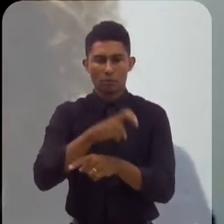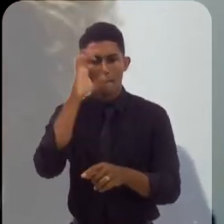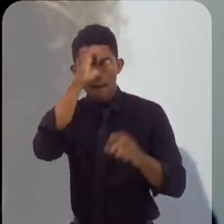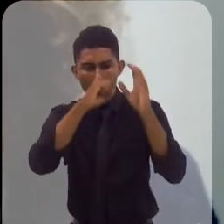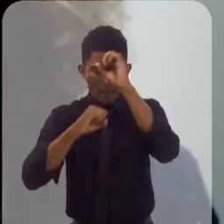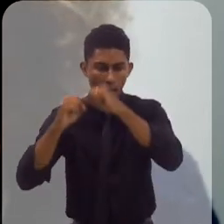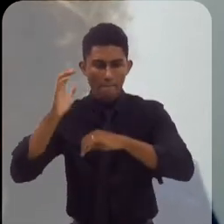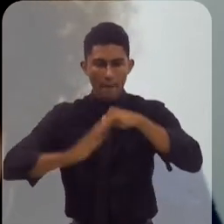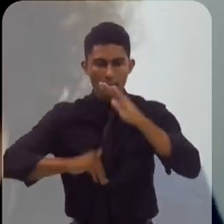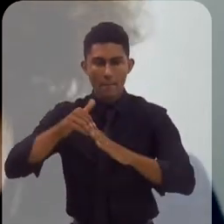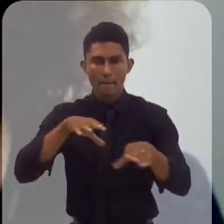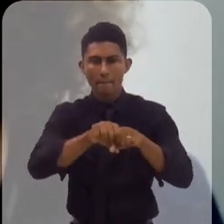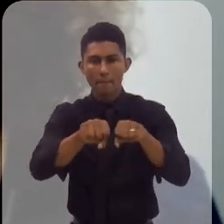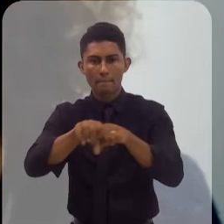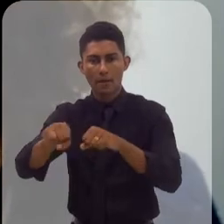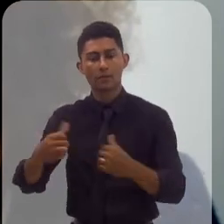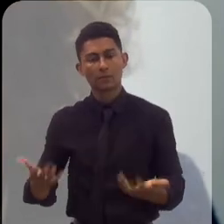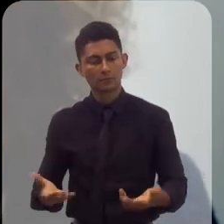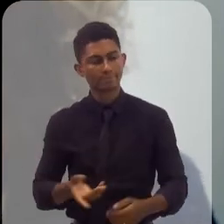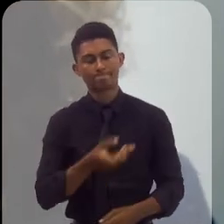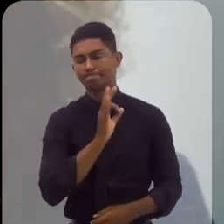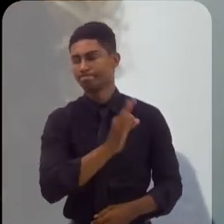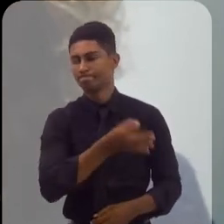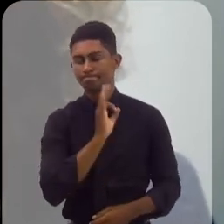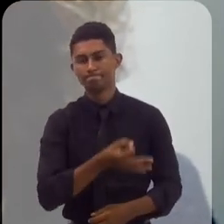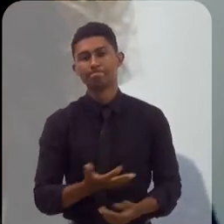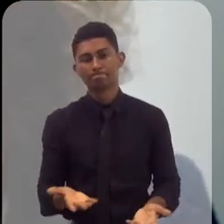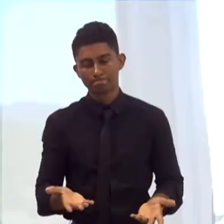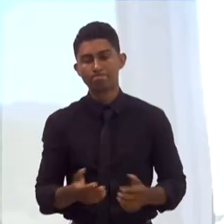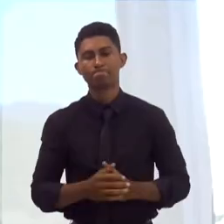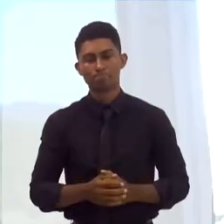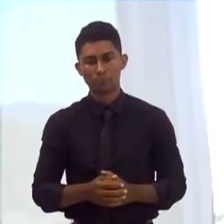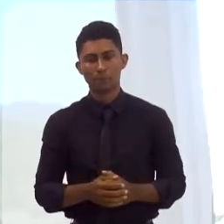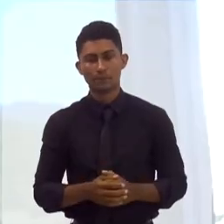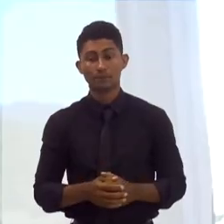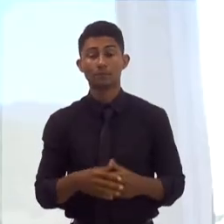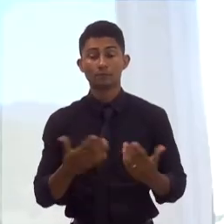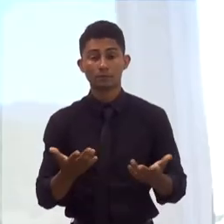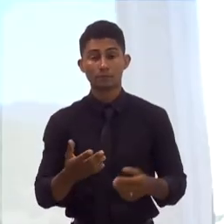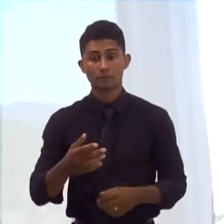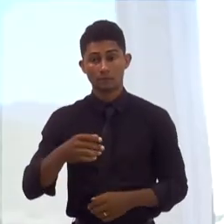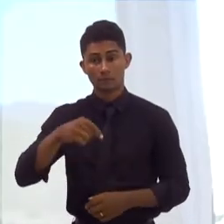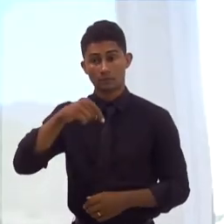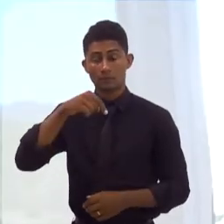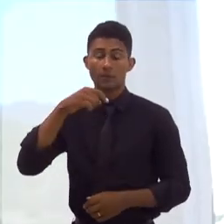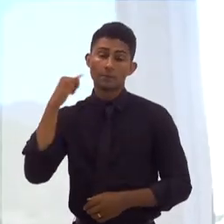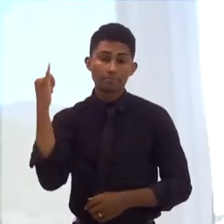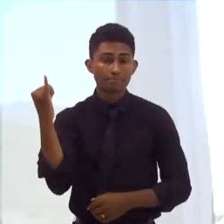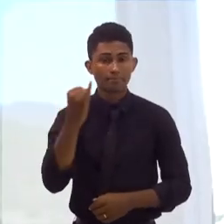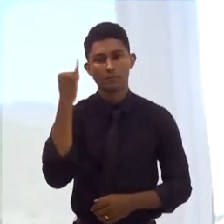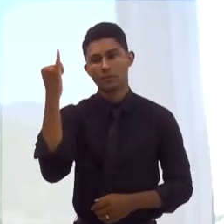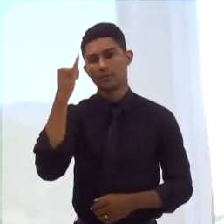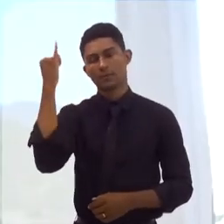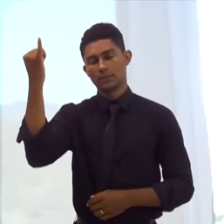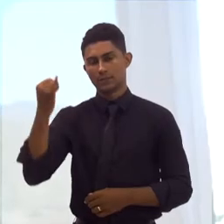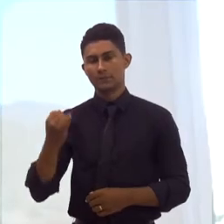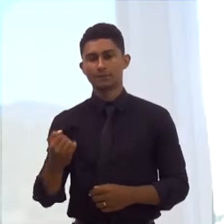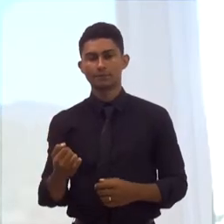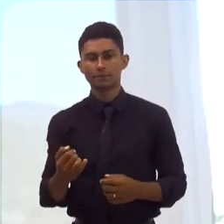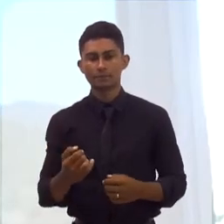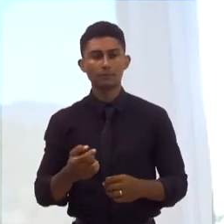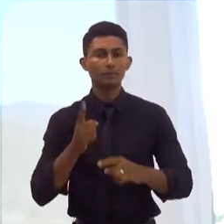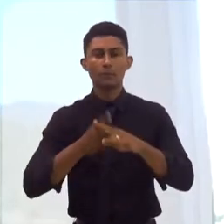pessoas. certamente, já dizer, aqui novamente, o capital humano vai ser fundamental